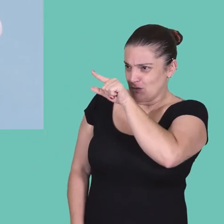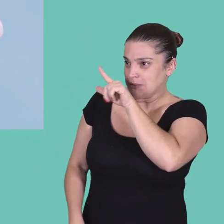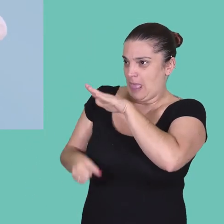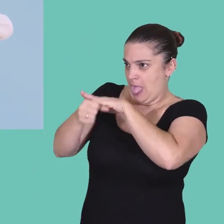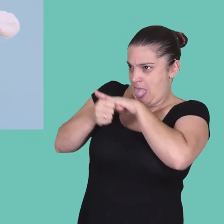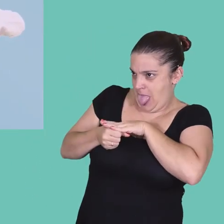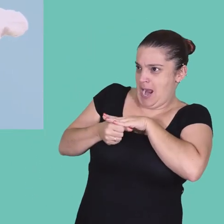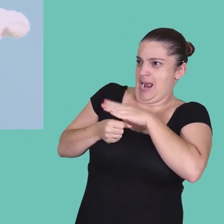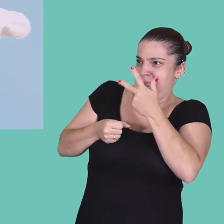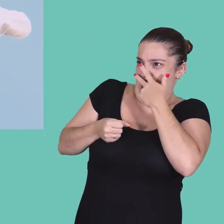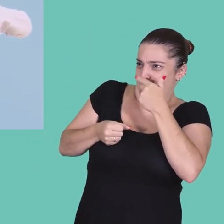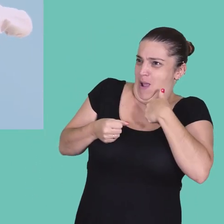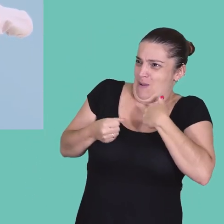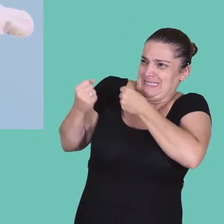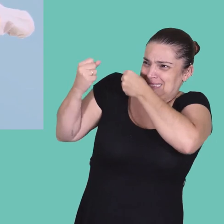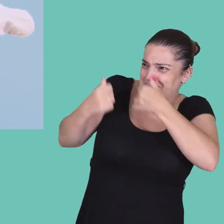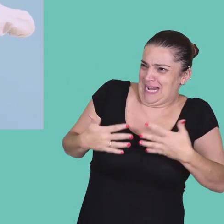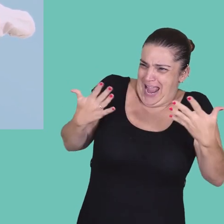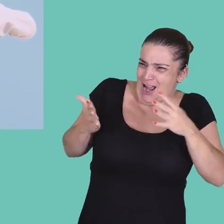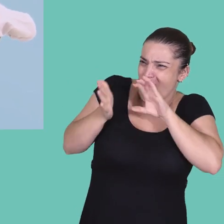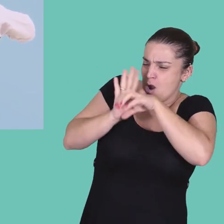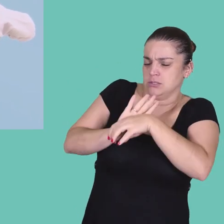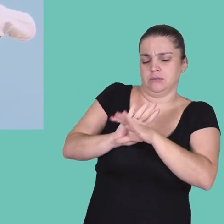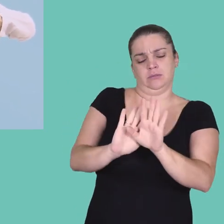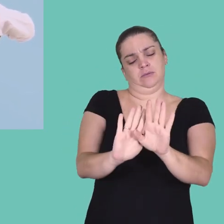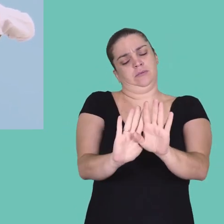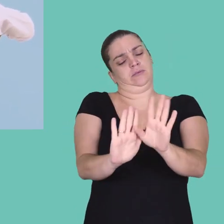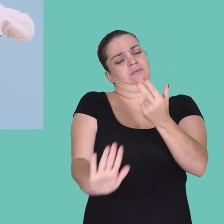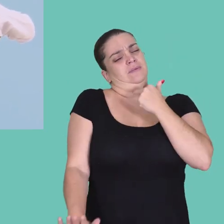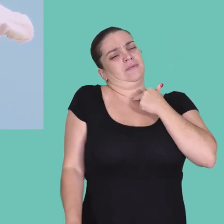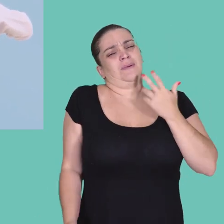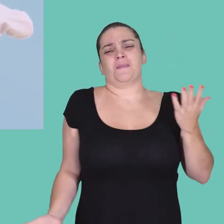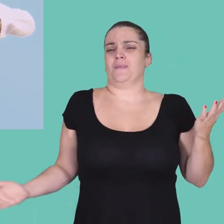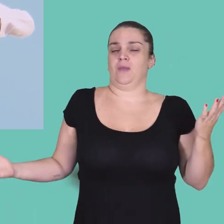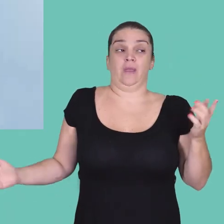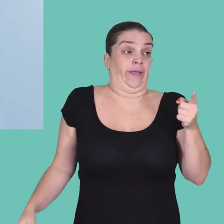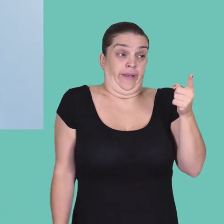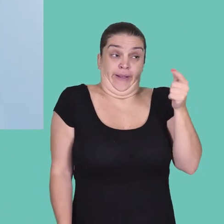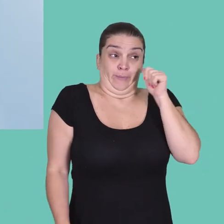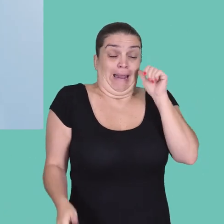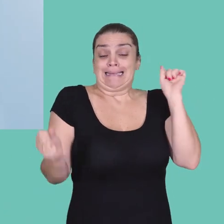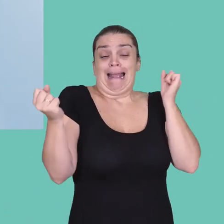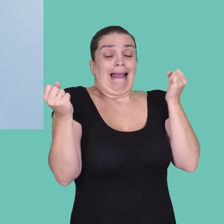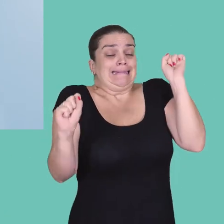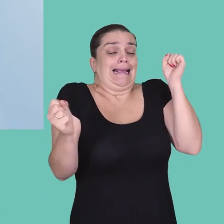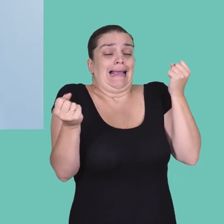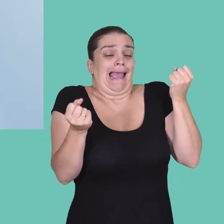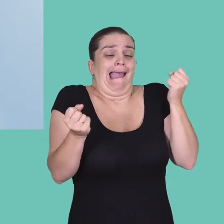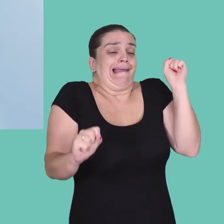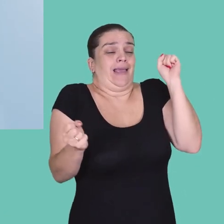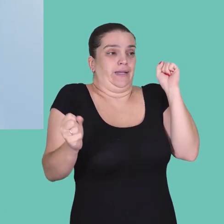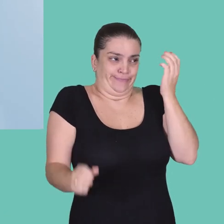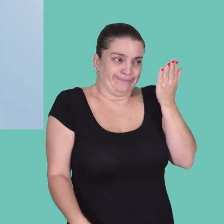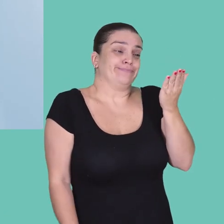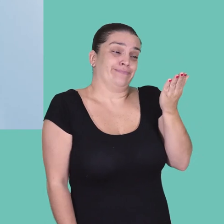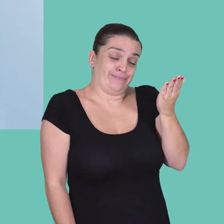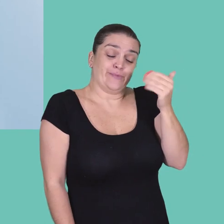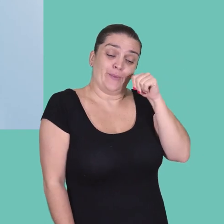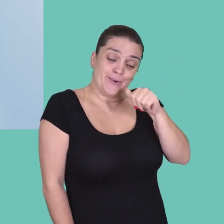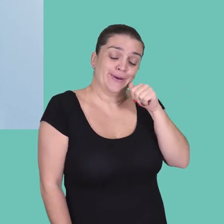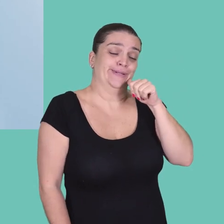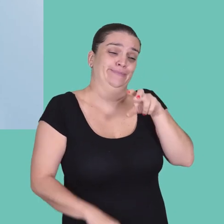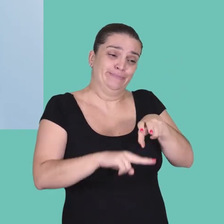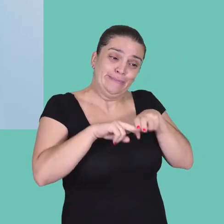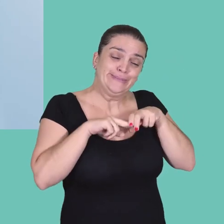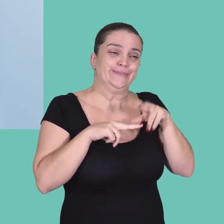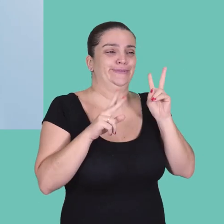a gente... Pera, pera, pera, pera. O senhor vai fazer man explaining? Sabe o que é man explaining? No way! Estérica. Como eu o